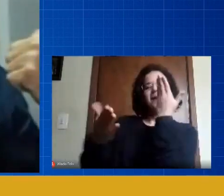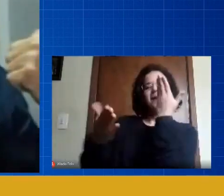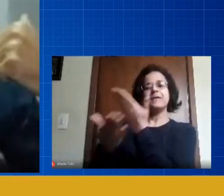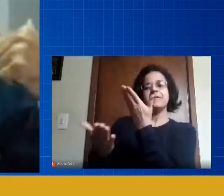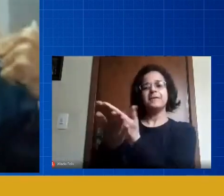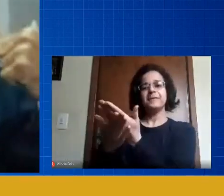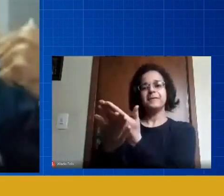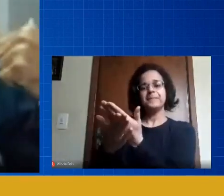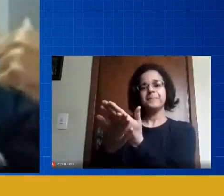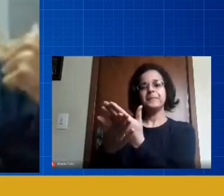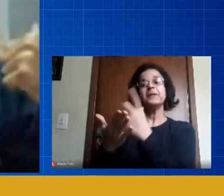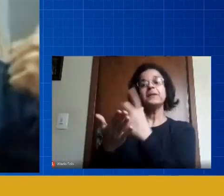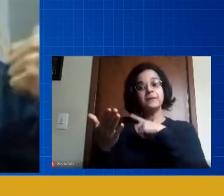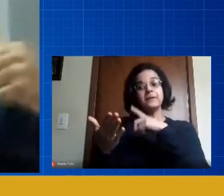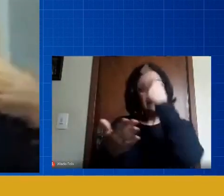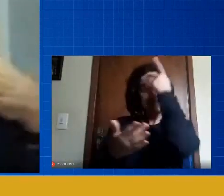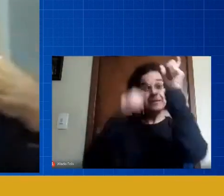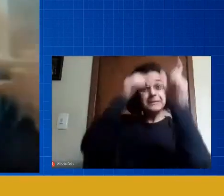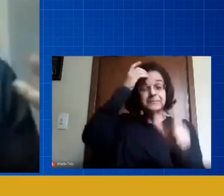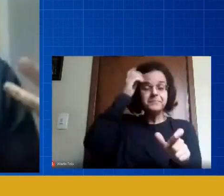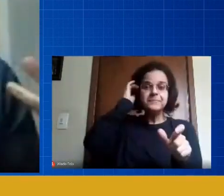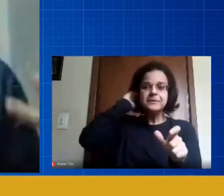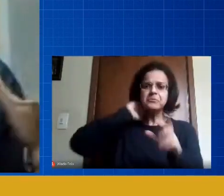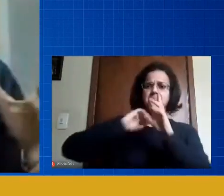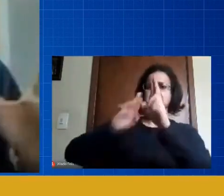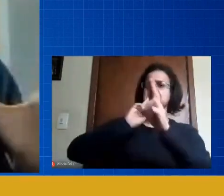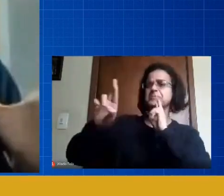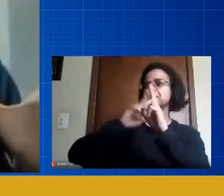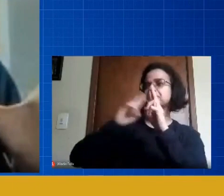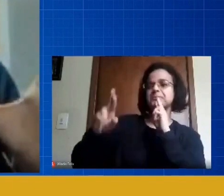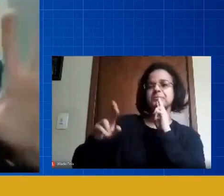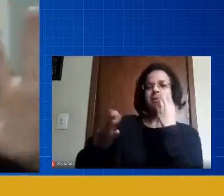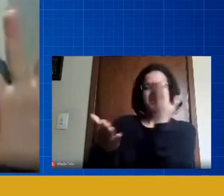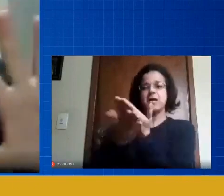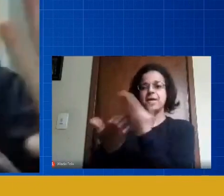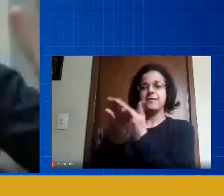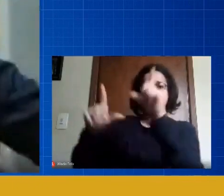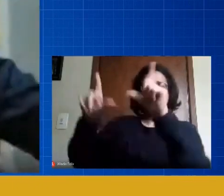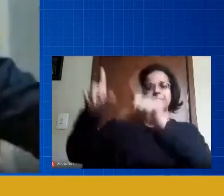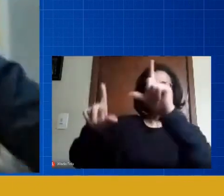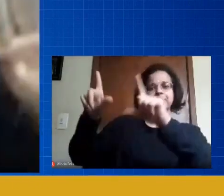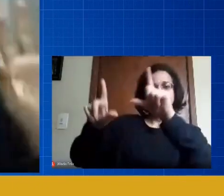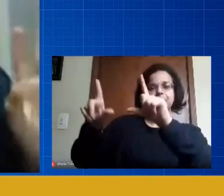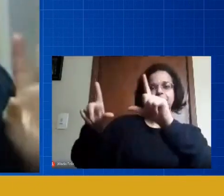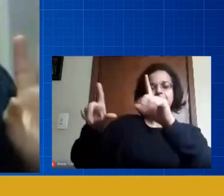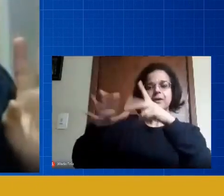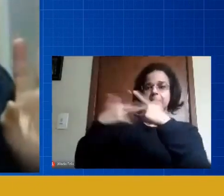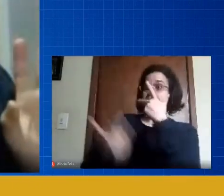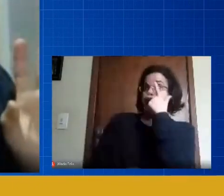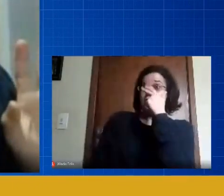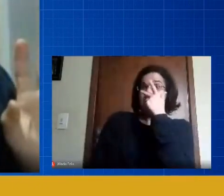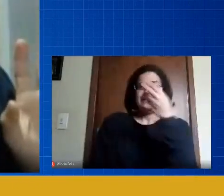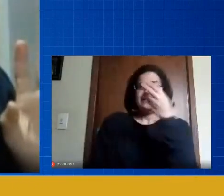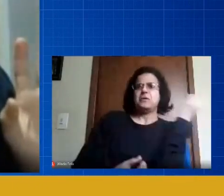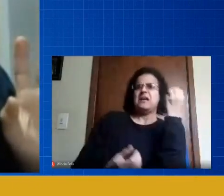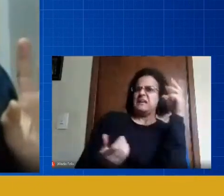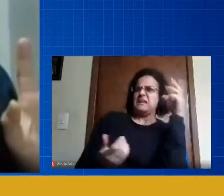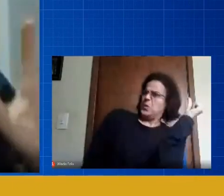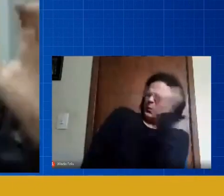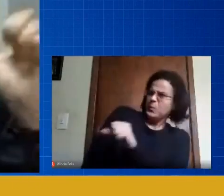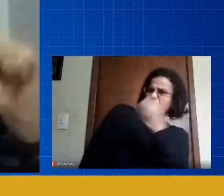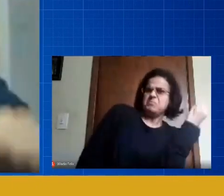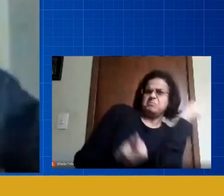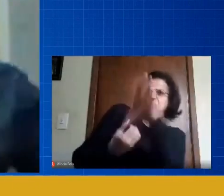um monte de gente criticava a gente falava de videoaula nossa parecia que iam jogar pedra na gente